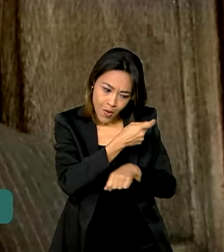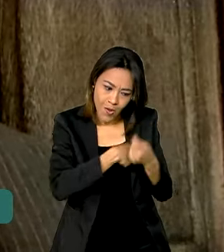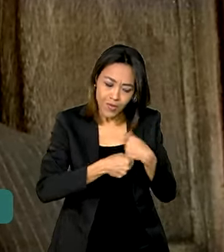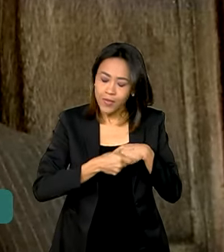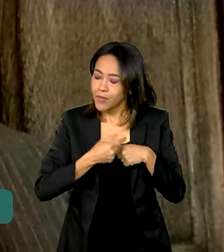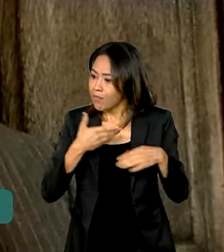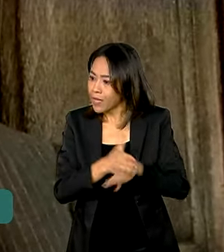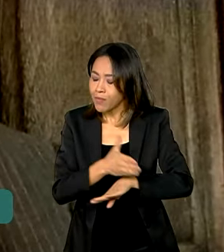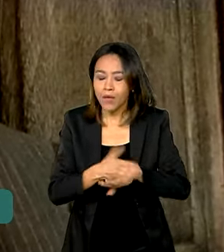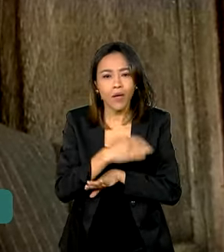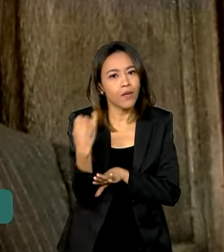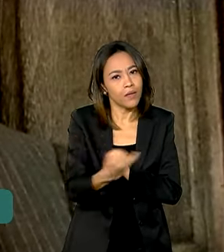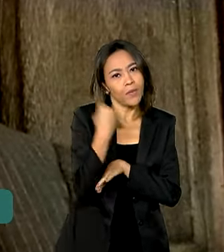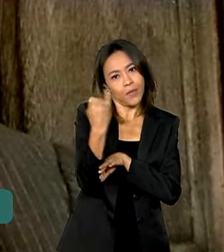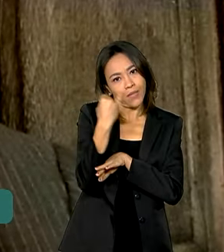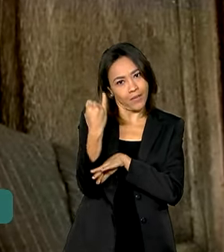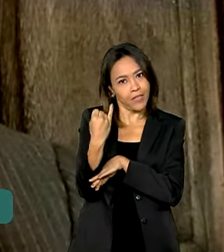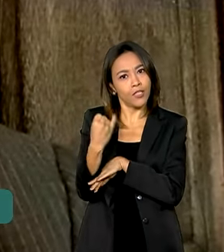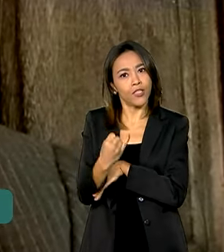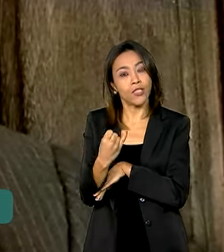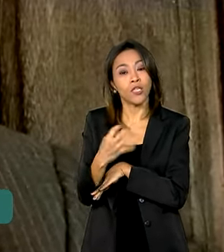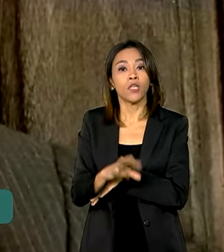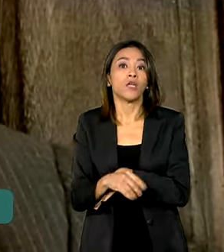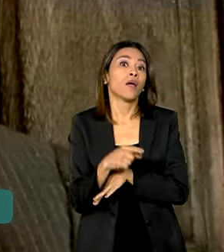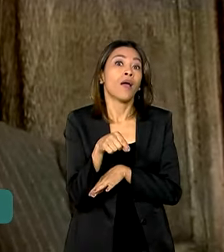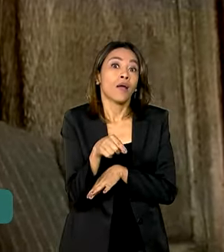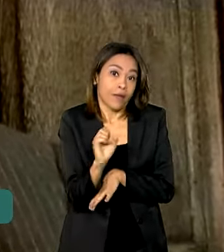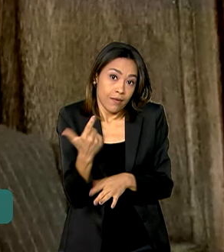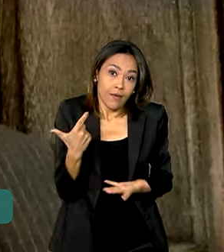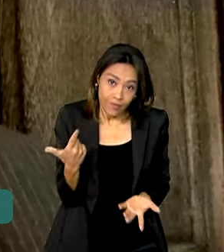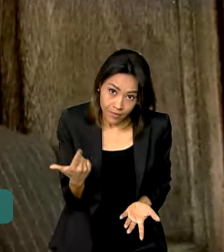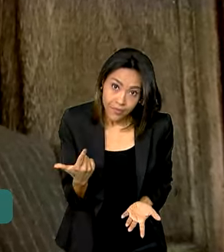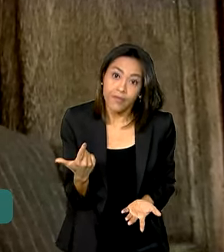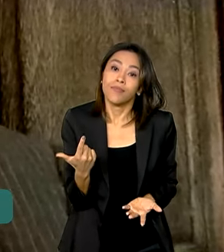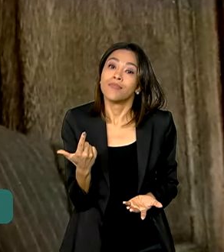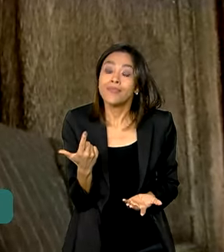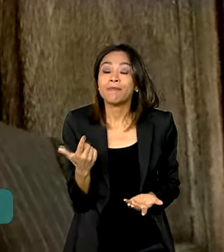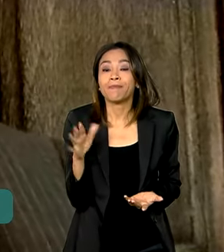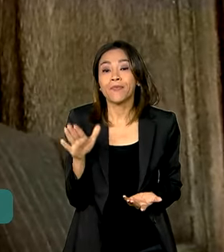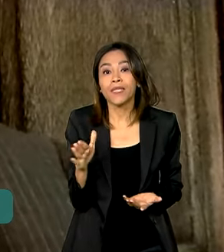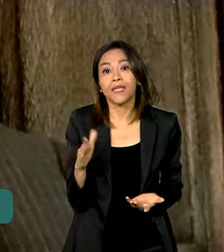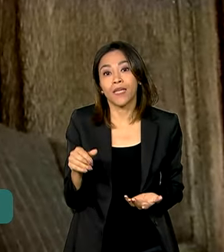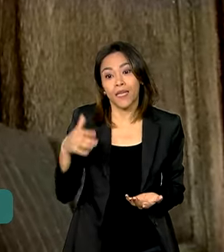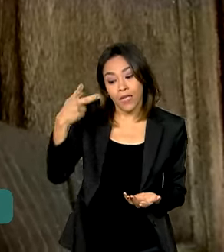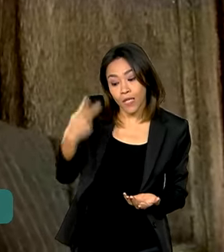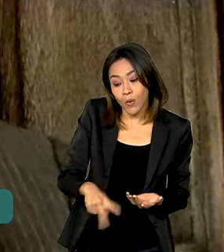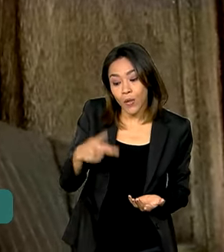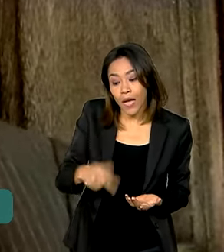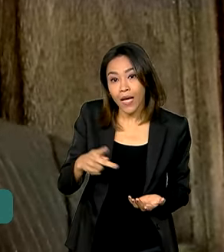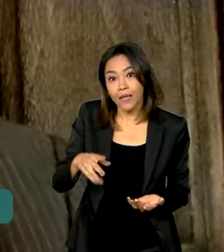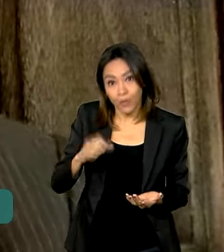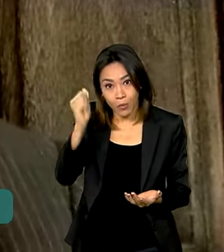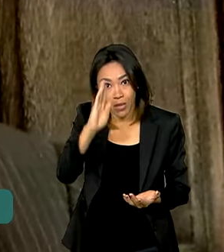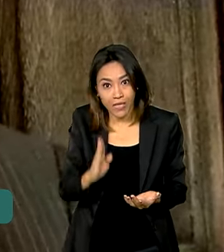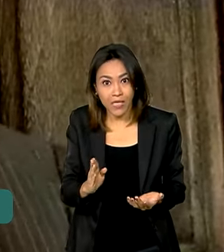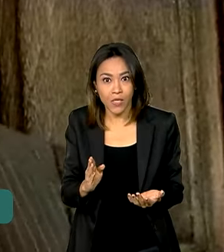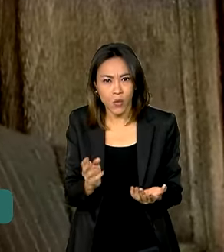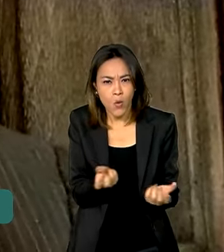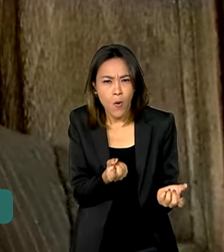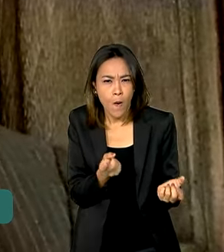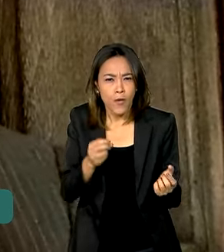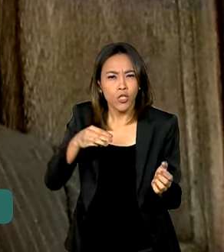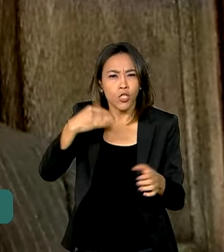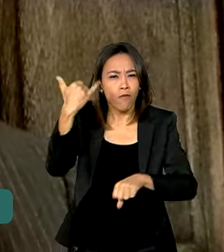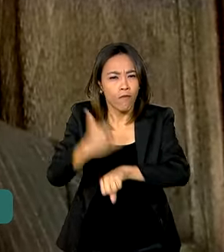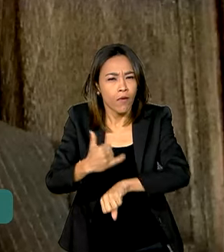É cerca de praticamente um terço, dois terços. É lógico que o lado extrativo mineral do Brasil é forte também. Exportação de